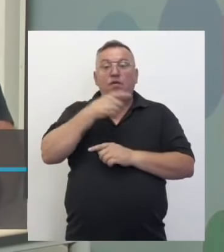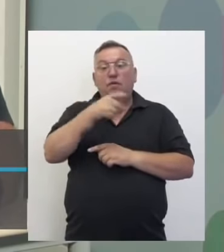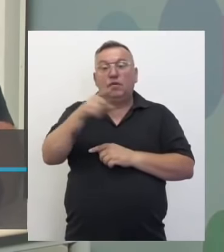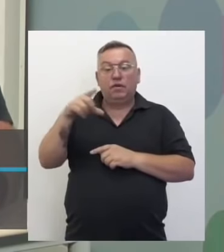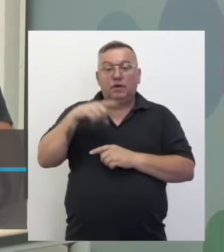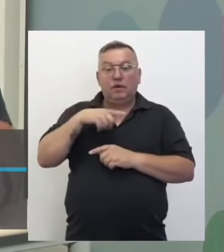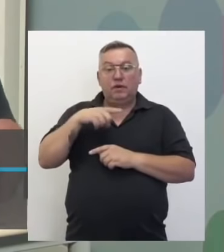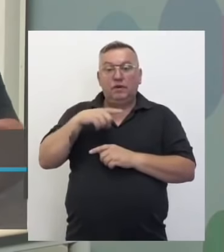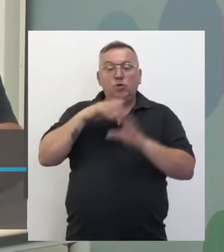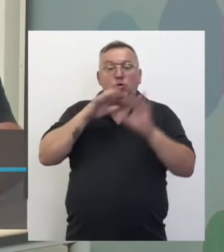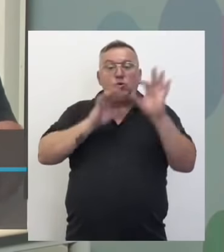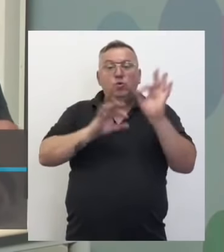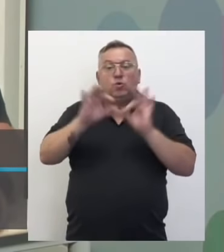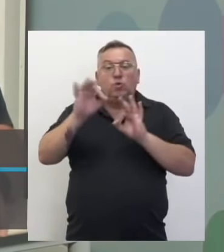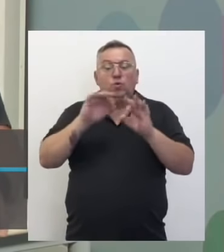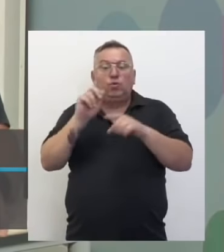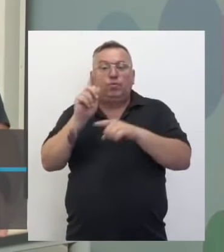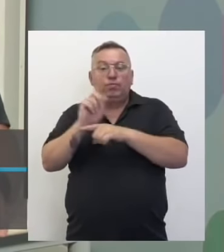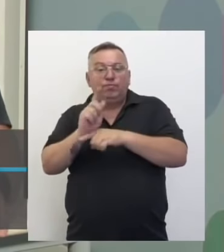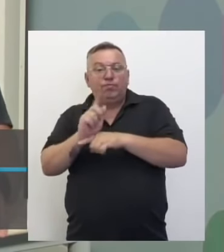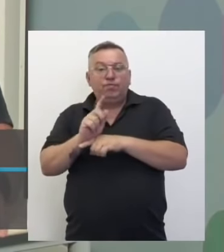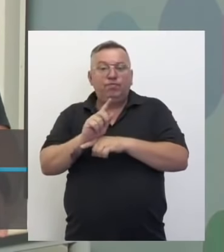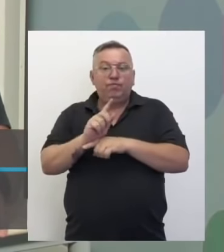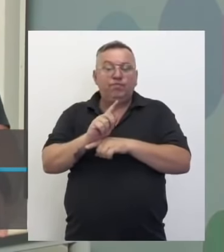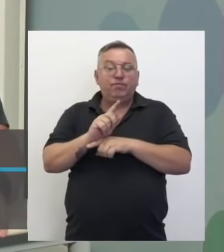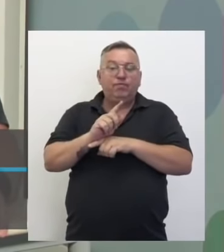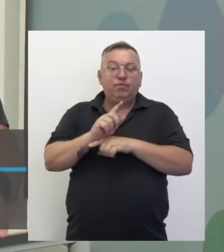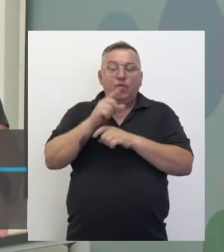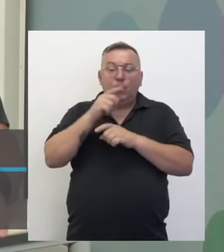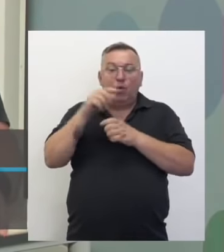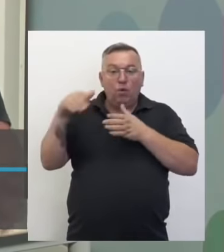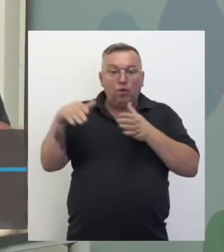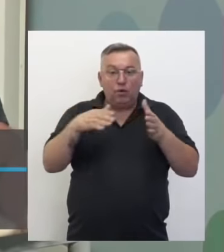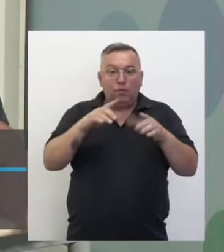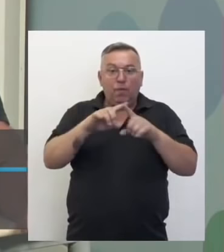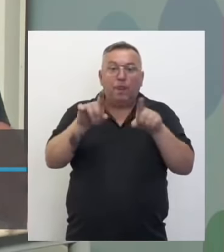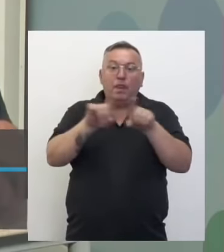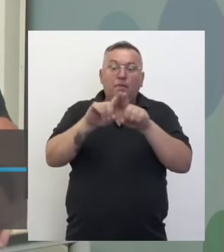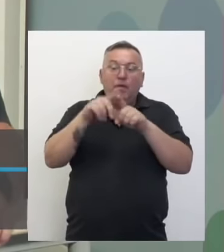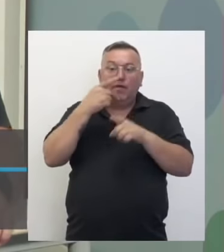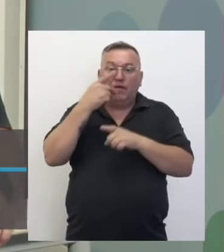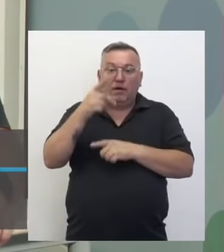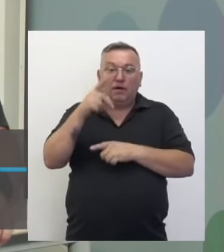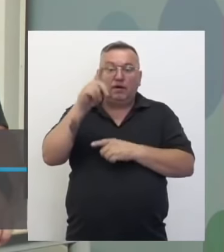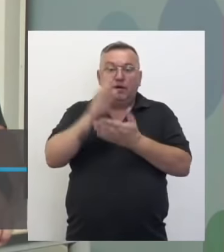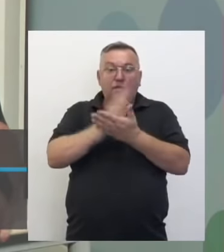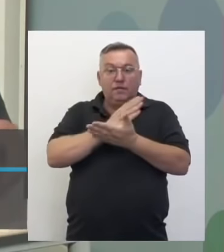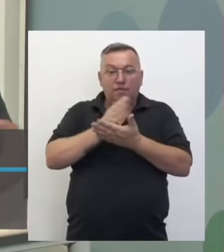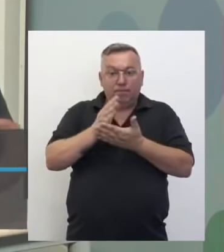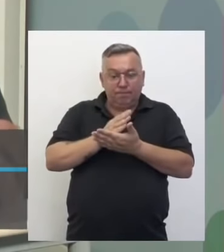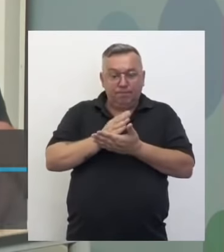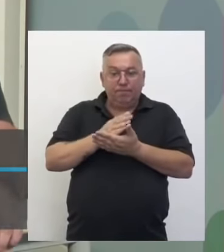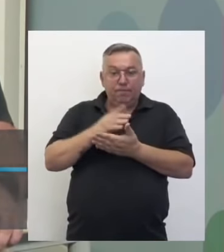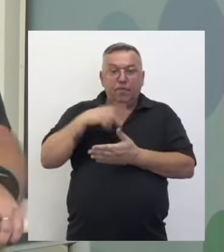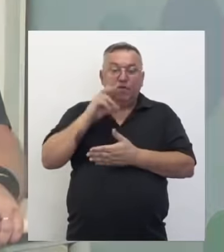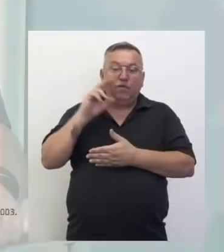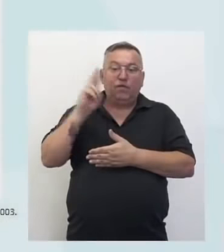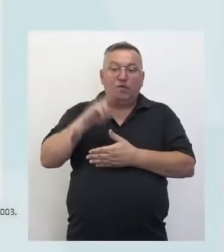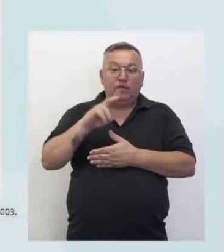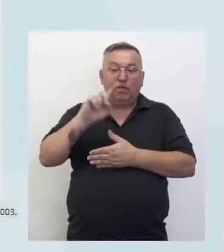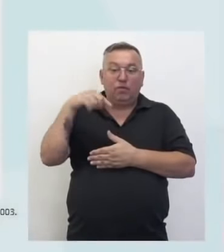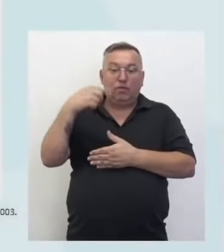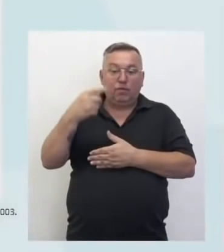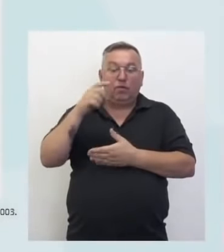controlando e gerenciando as bacias hidrográficas. E falando nessa divisão hidrográfica, vocês vão acompanhar no